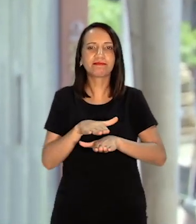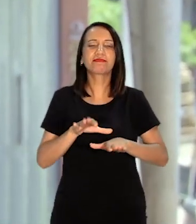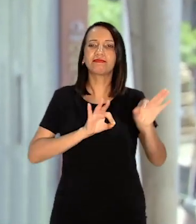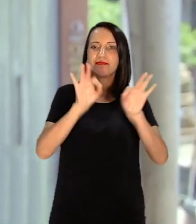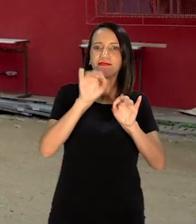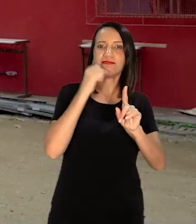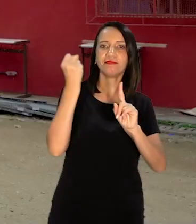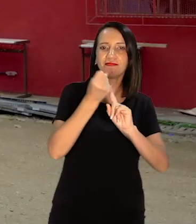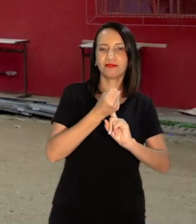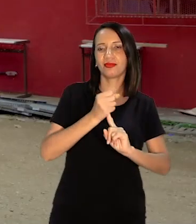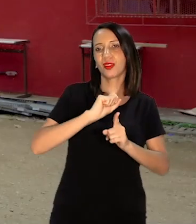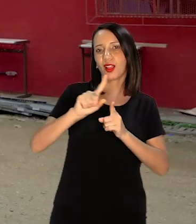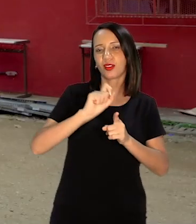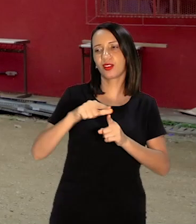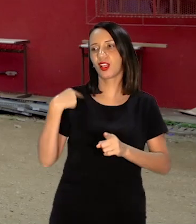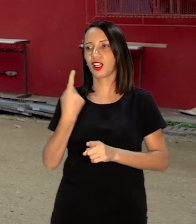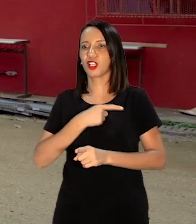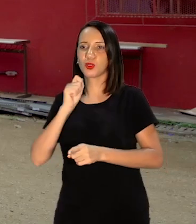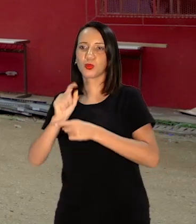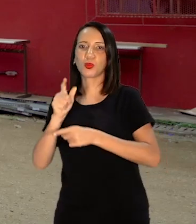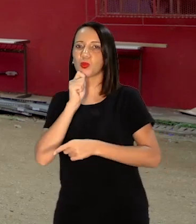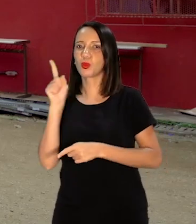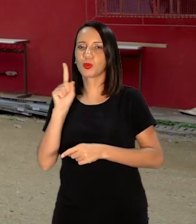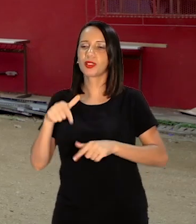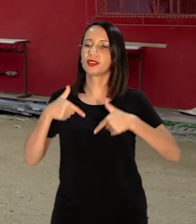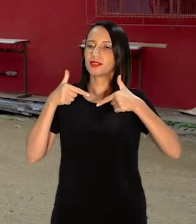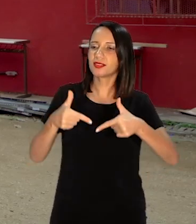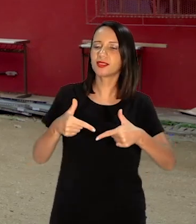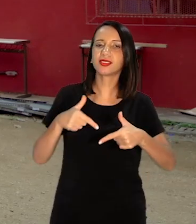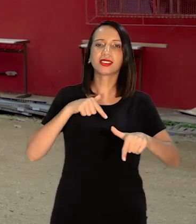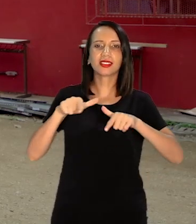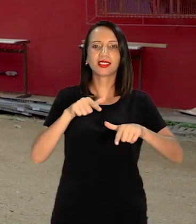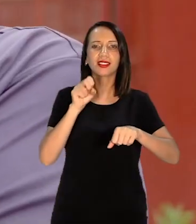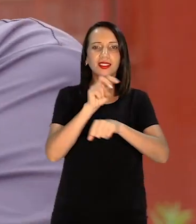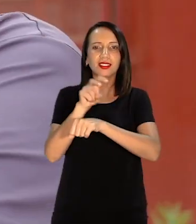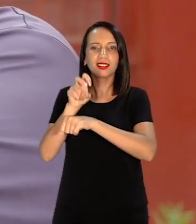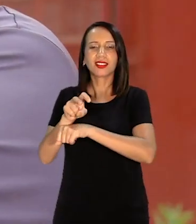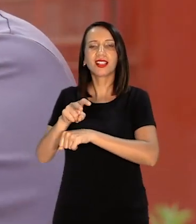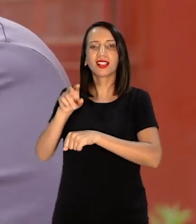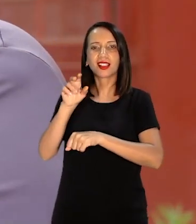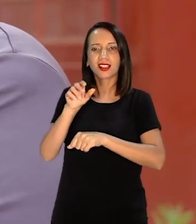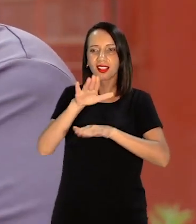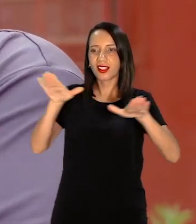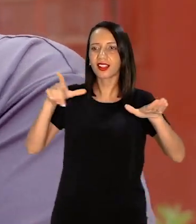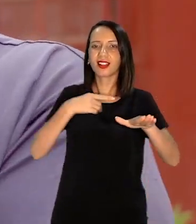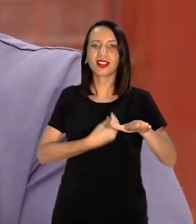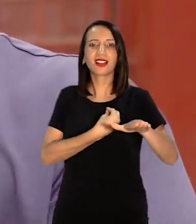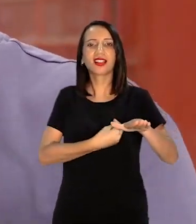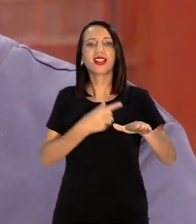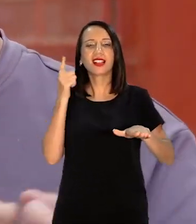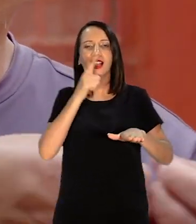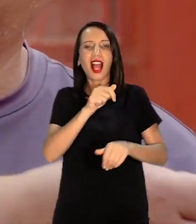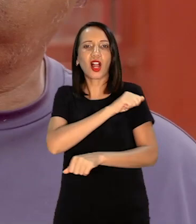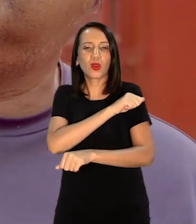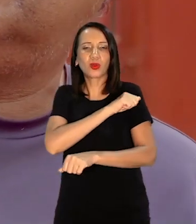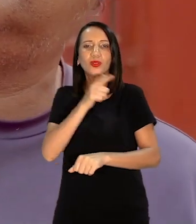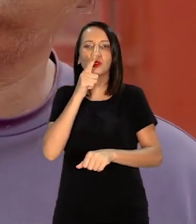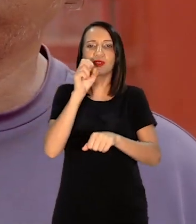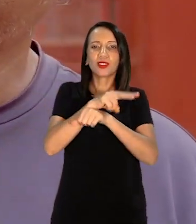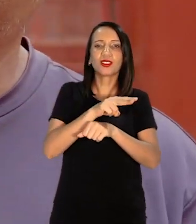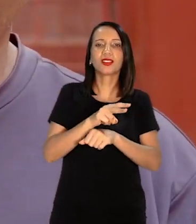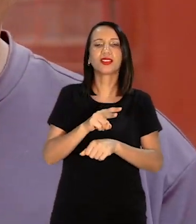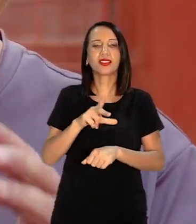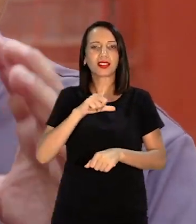A gente não paga Então nós trabalhamos aqui para entrar nas públicas, seja elas estaduais, seja ela federal